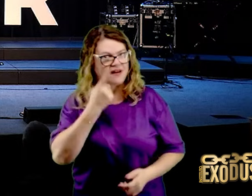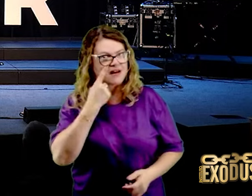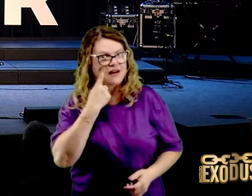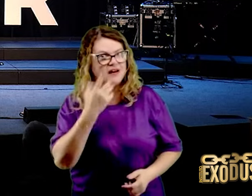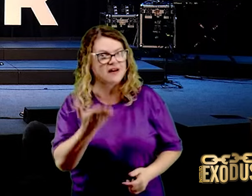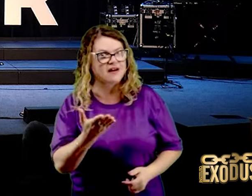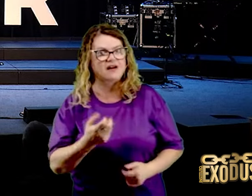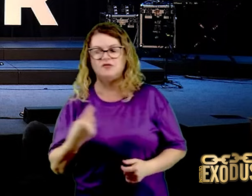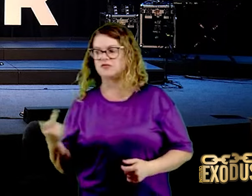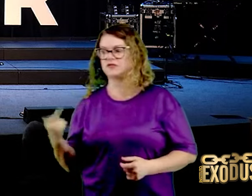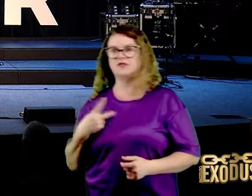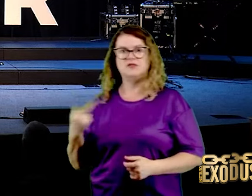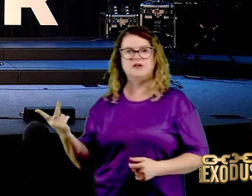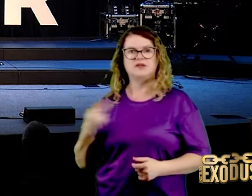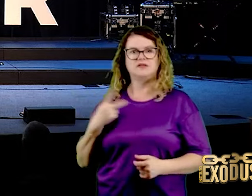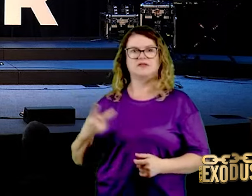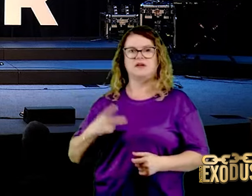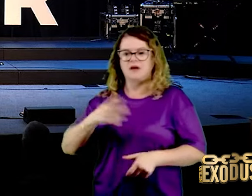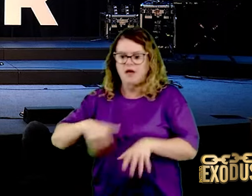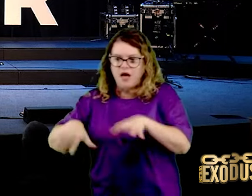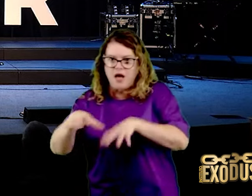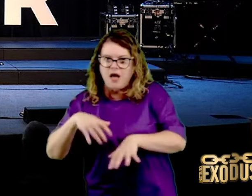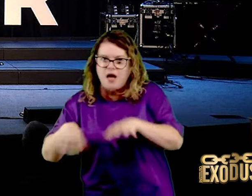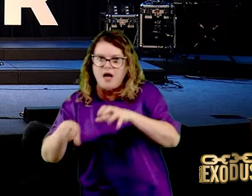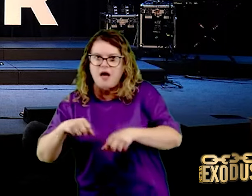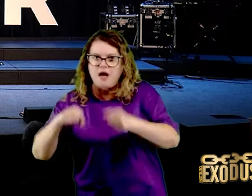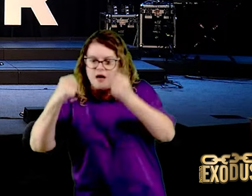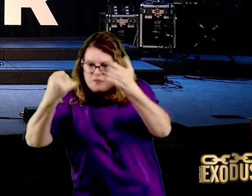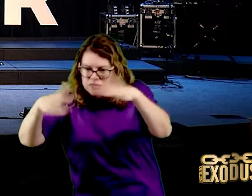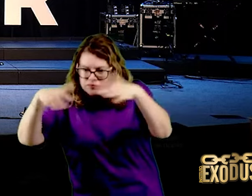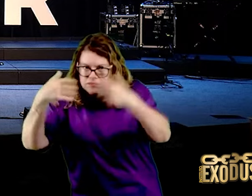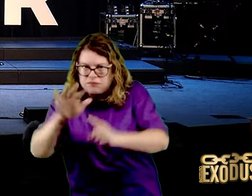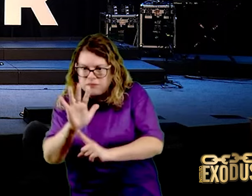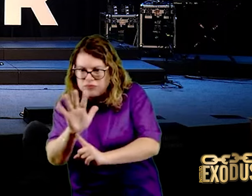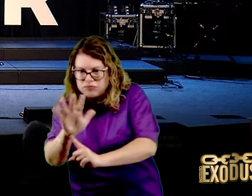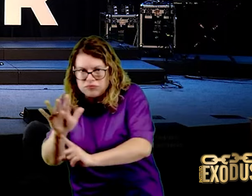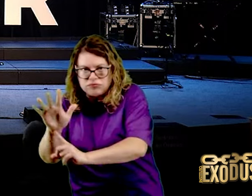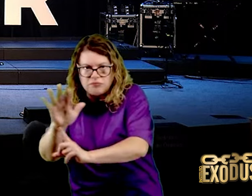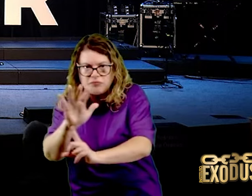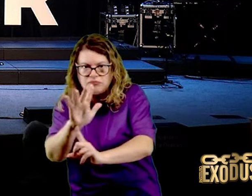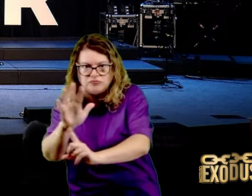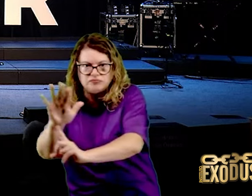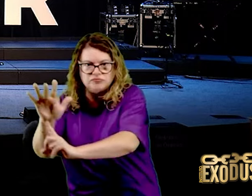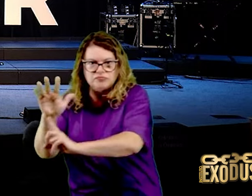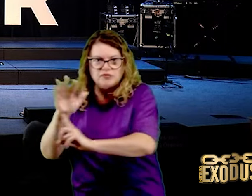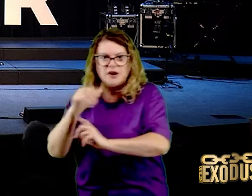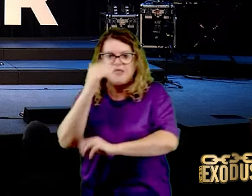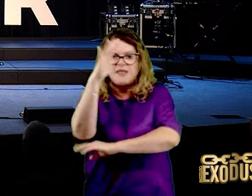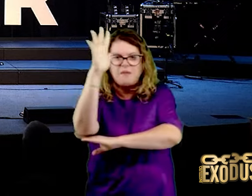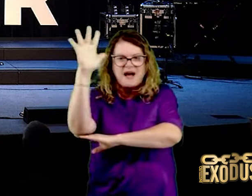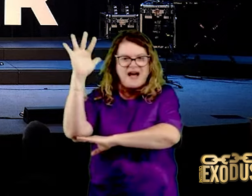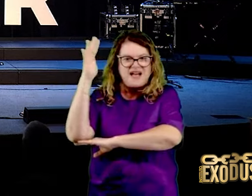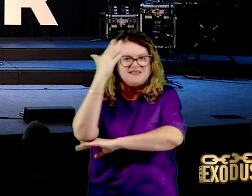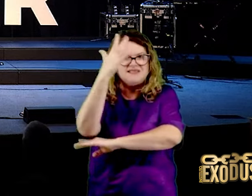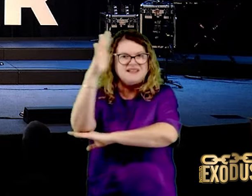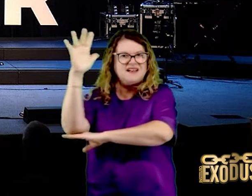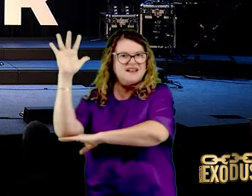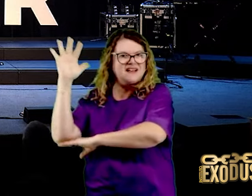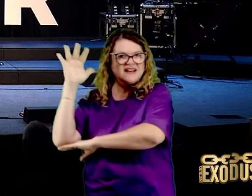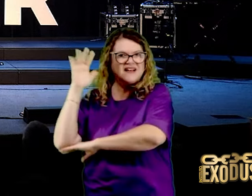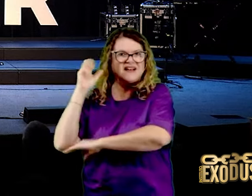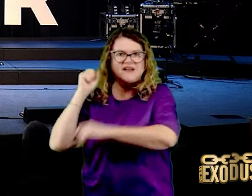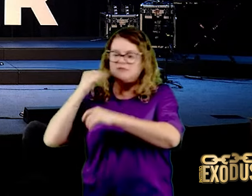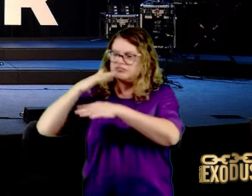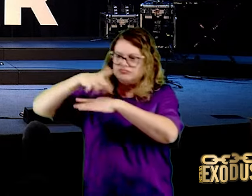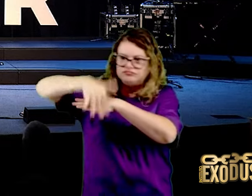Nós arriávamos trabalho, encruzilhada, na mata, na praia, eu e